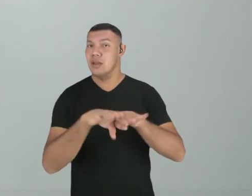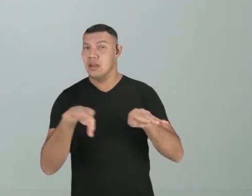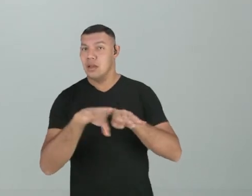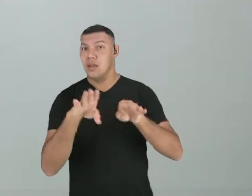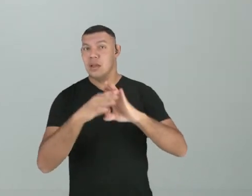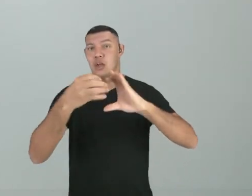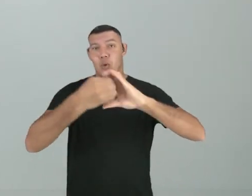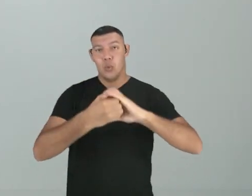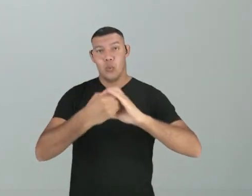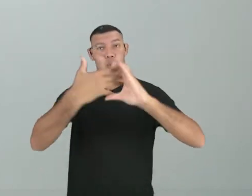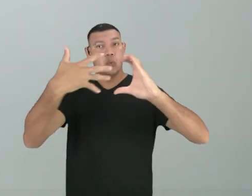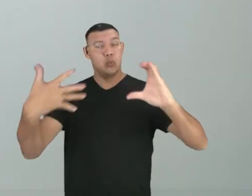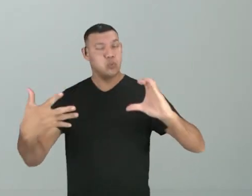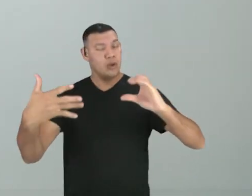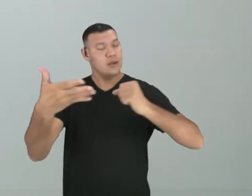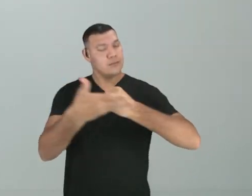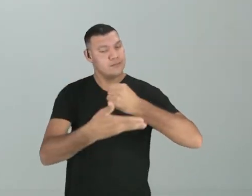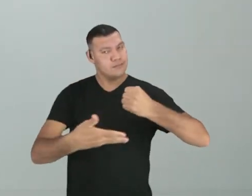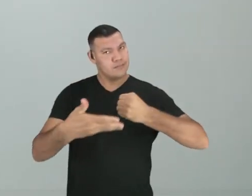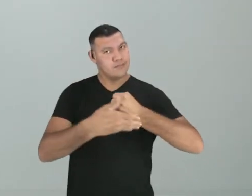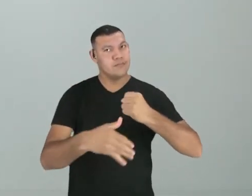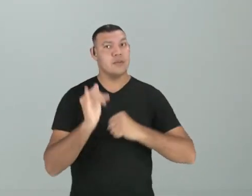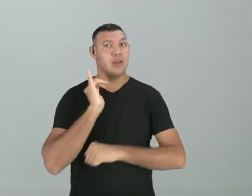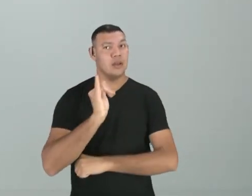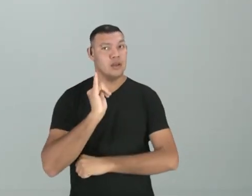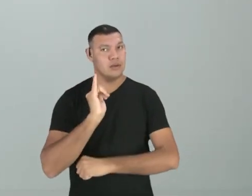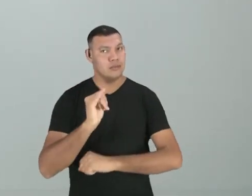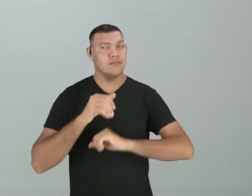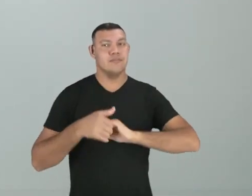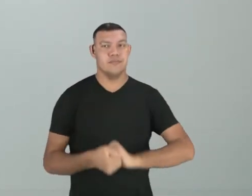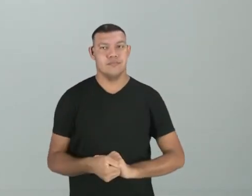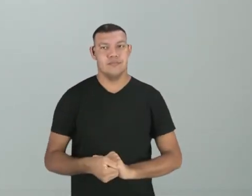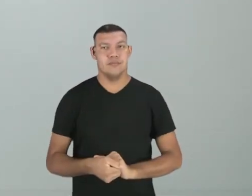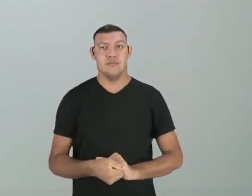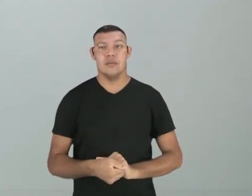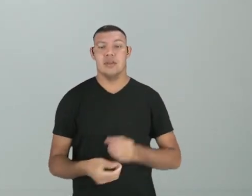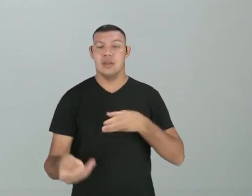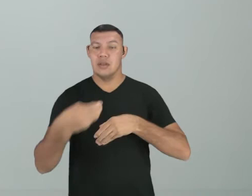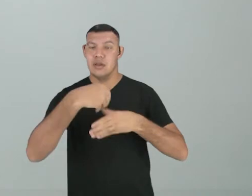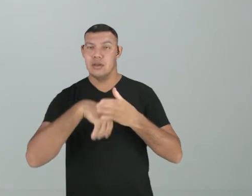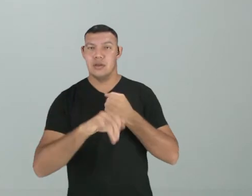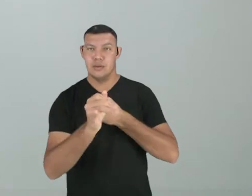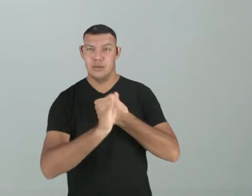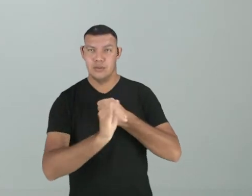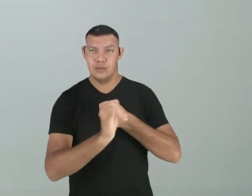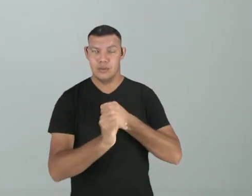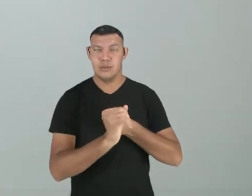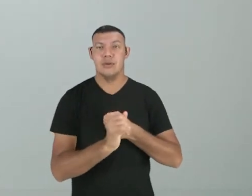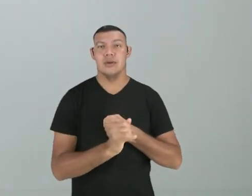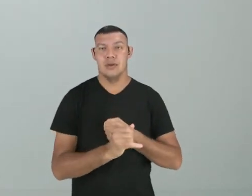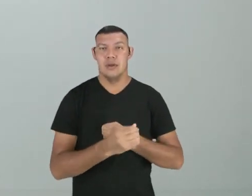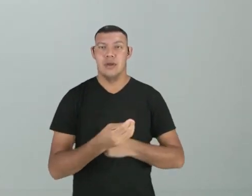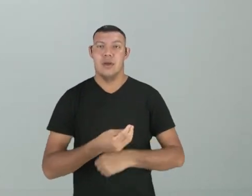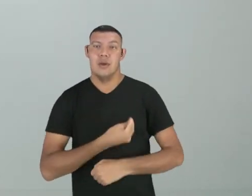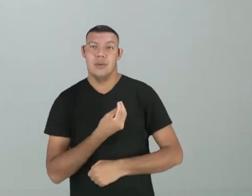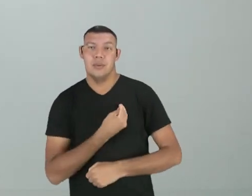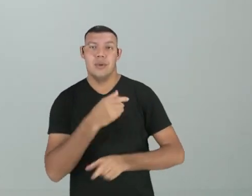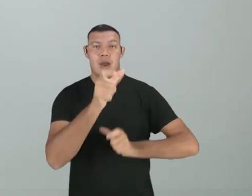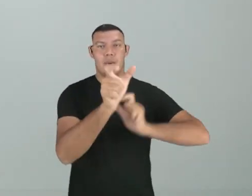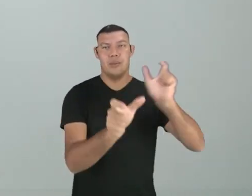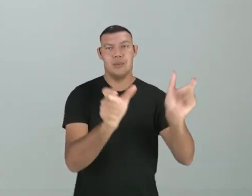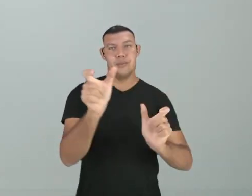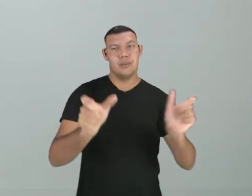as características básicas da narrativa, da crônica, que é a presença dos personagens,